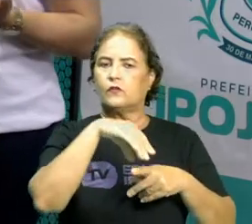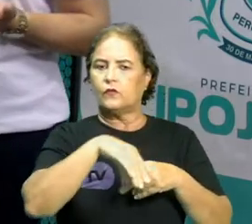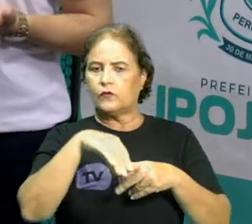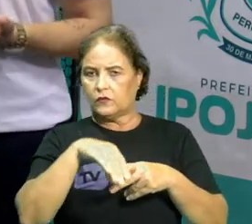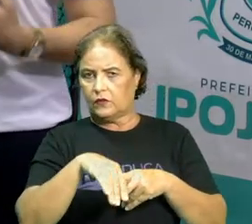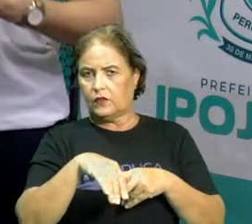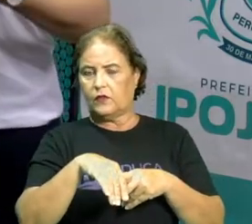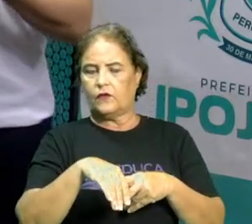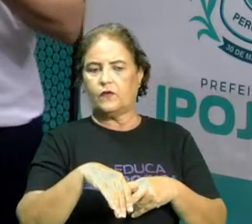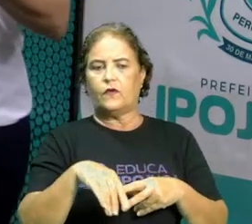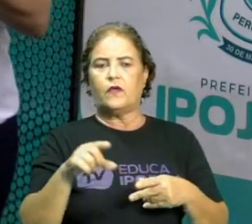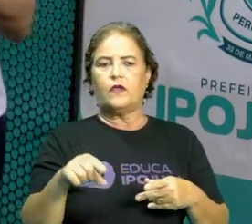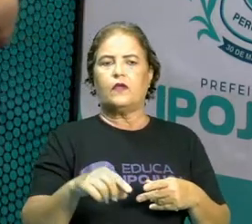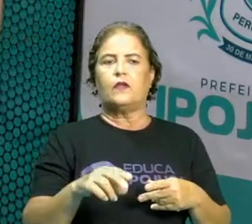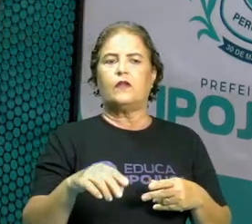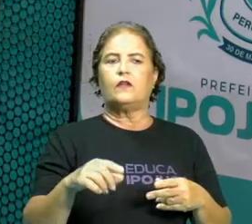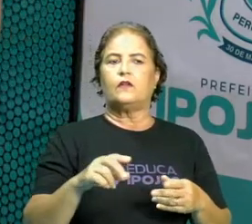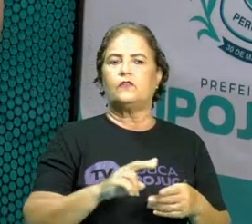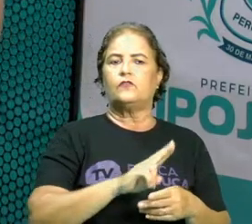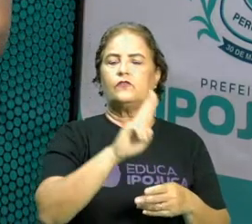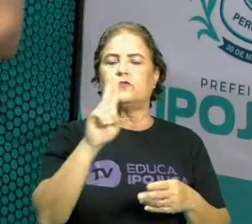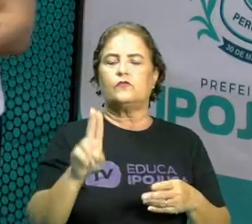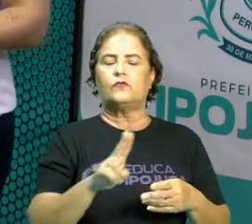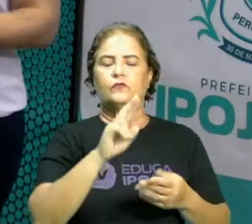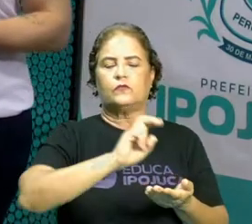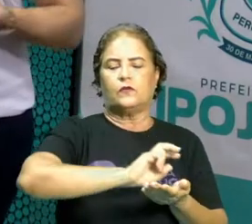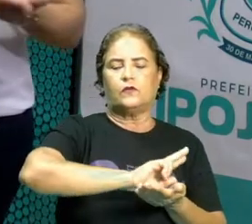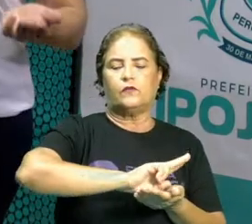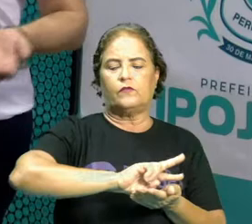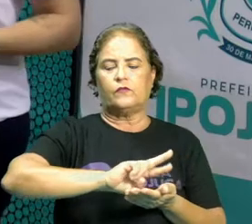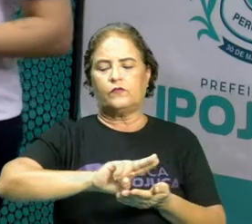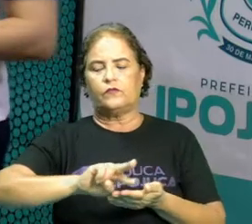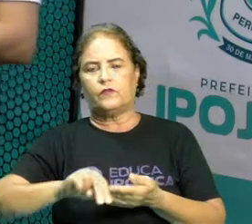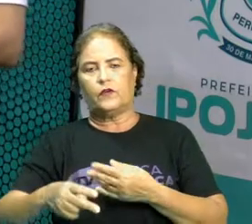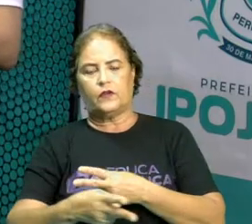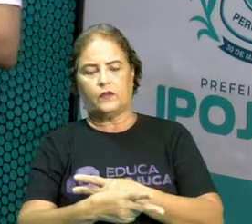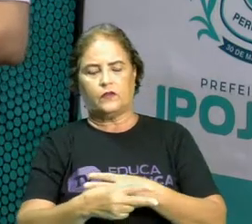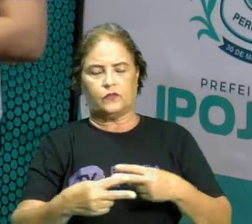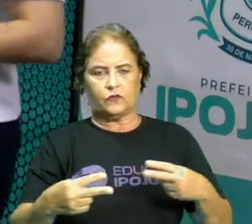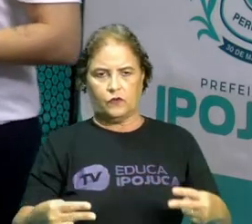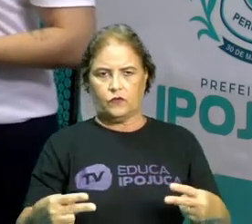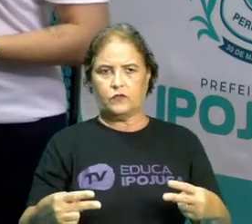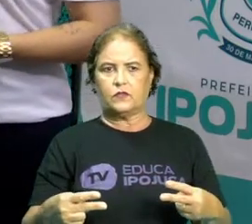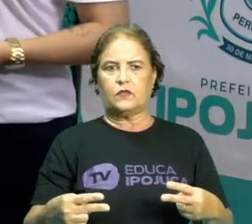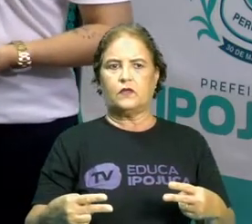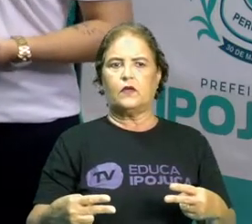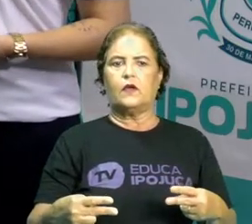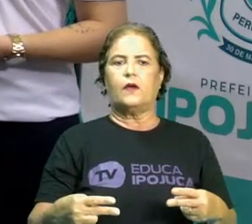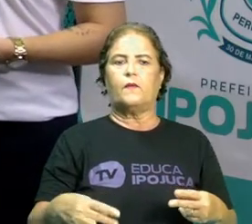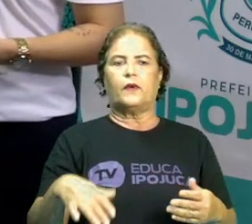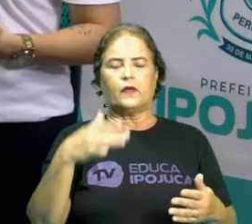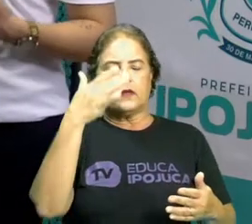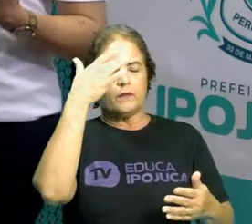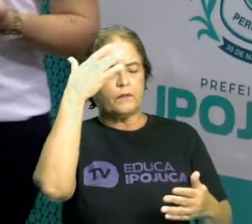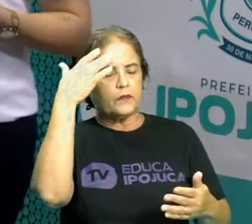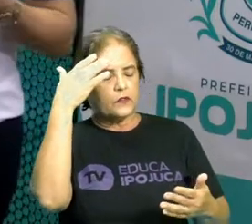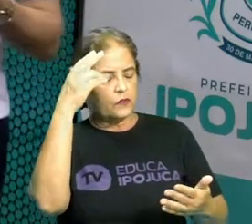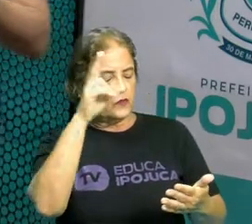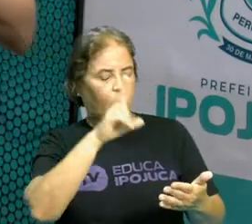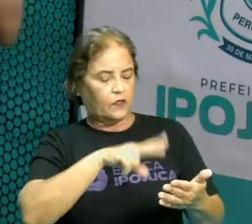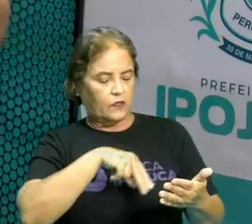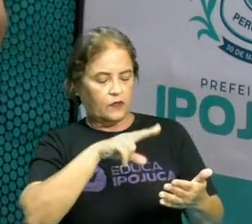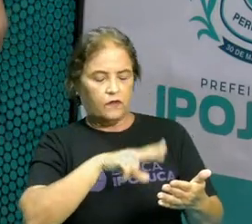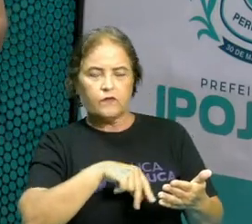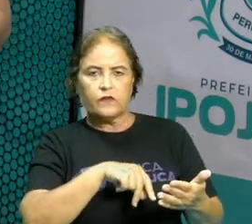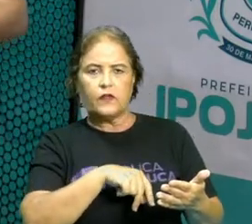várias maneiras, utilizando vários recursos, para convencer o leitor, né? Do que o que